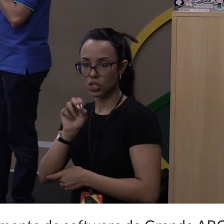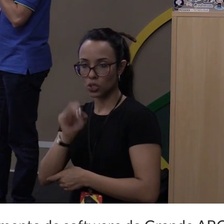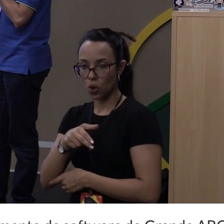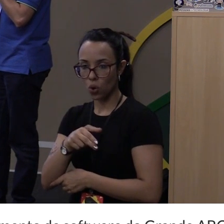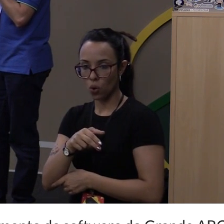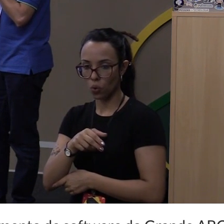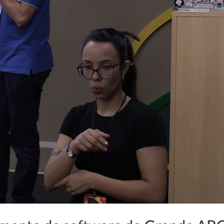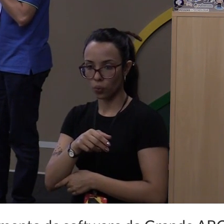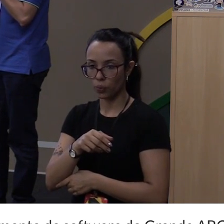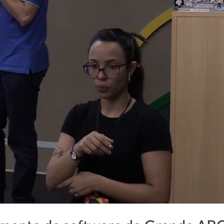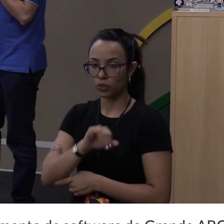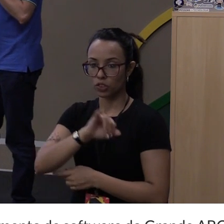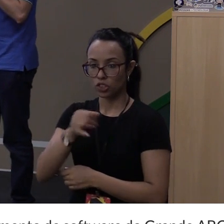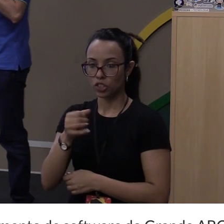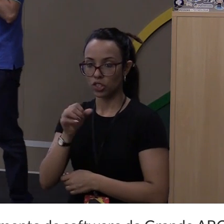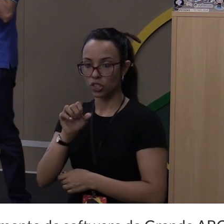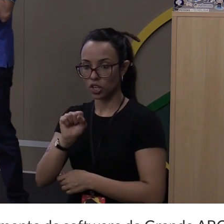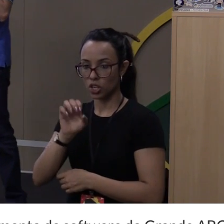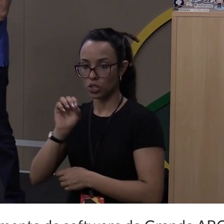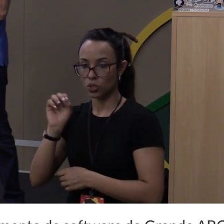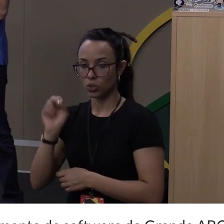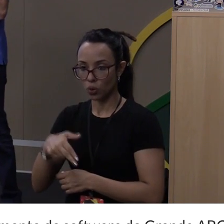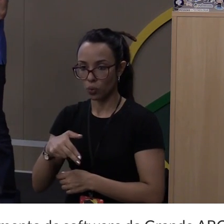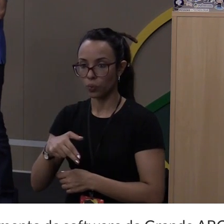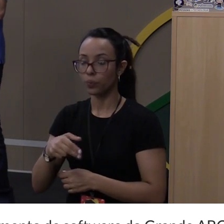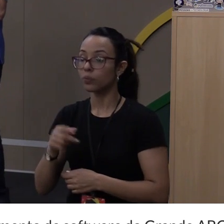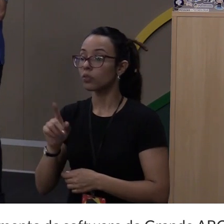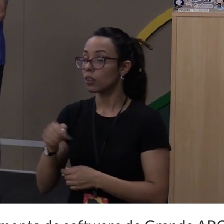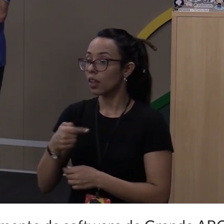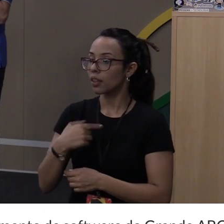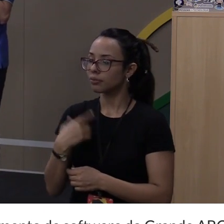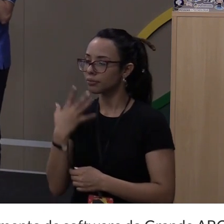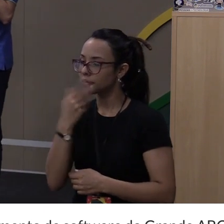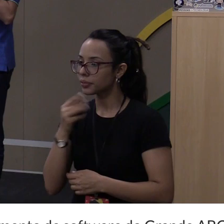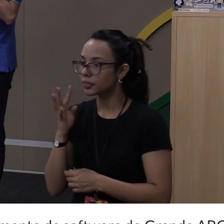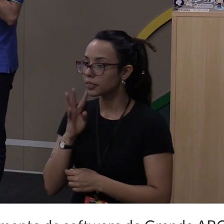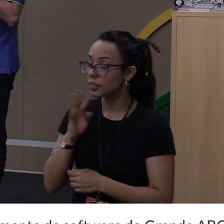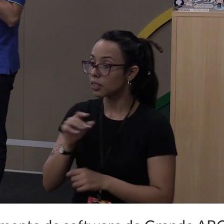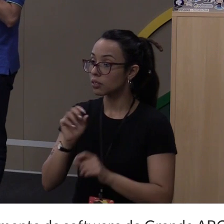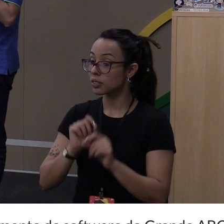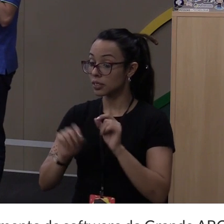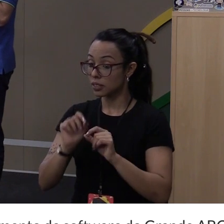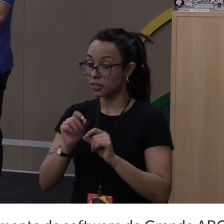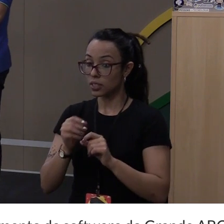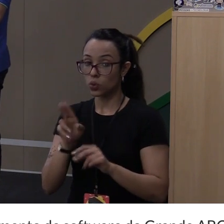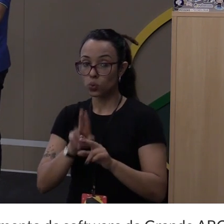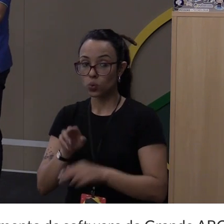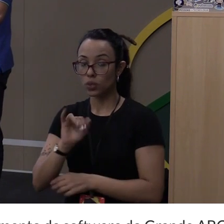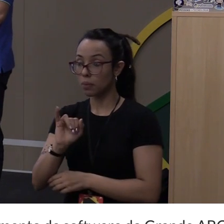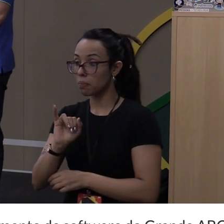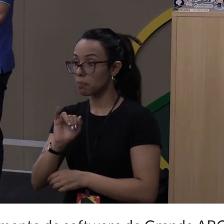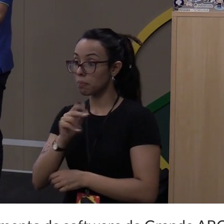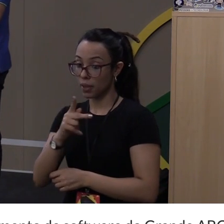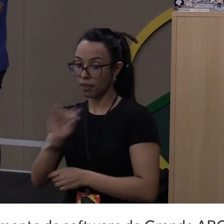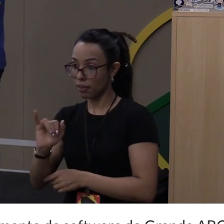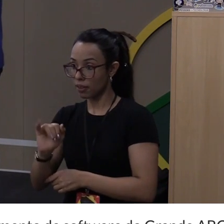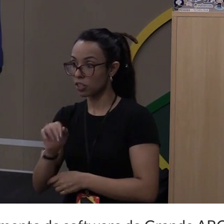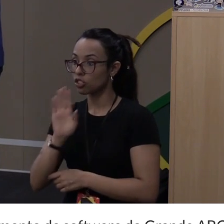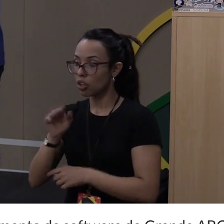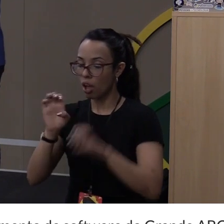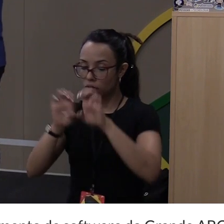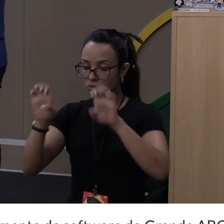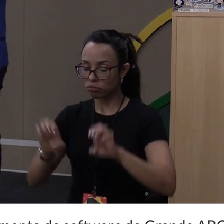informações estruturadas para você. O legal do JavaScript é que normalmente quando você intercepta uma API, os dados já vêm estruturados para você.